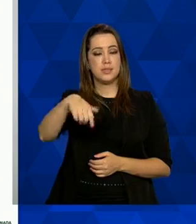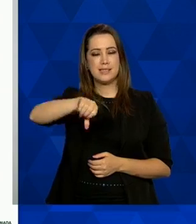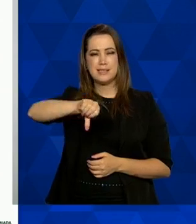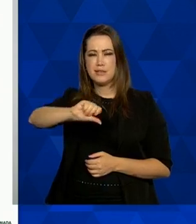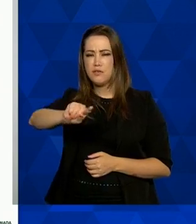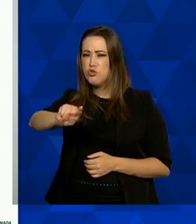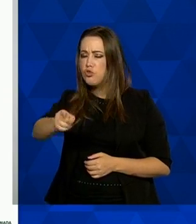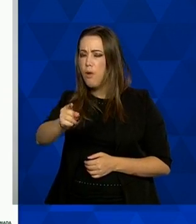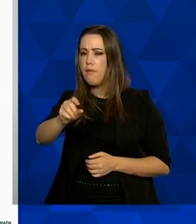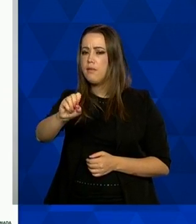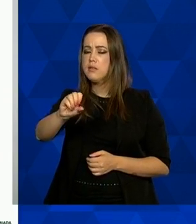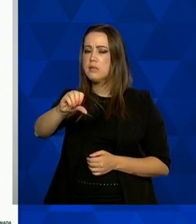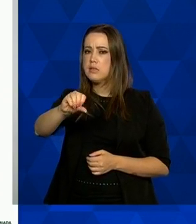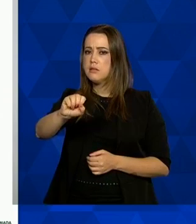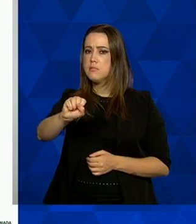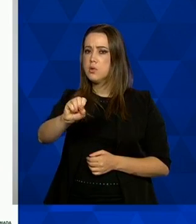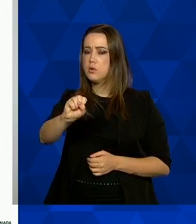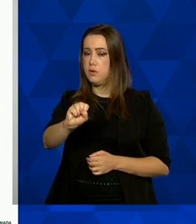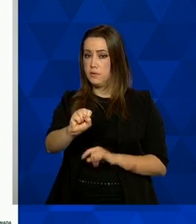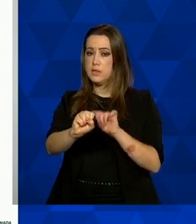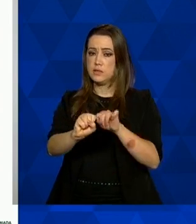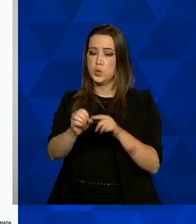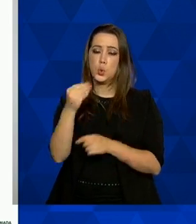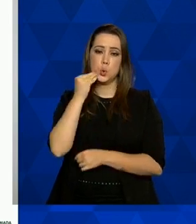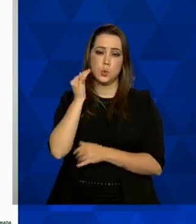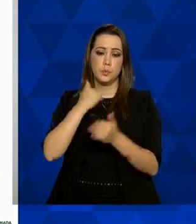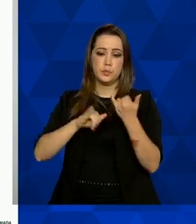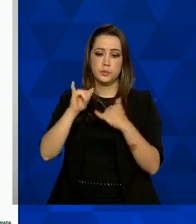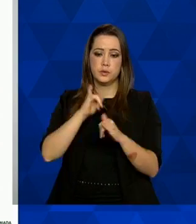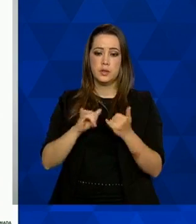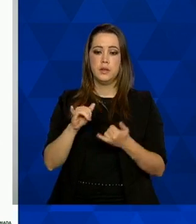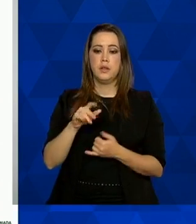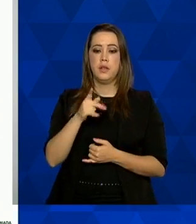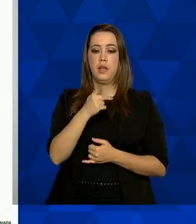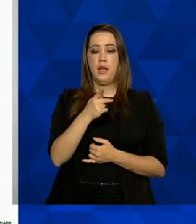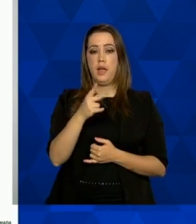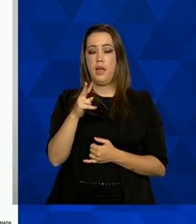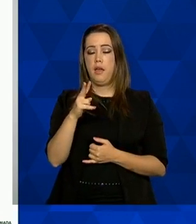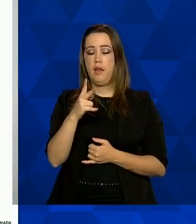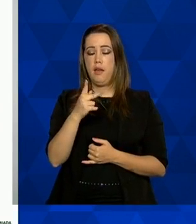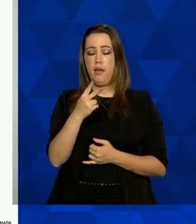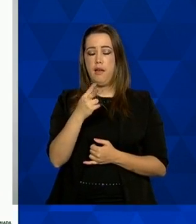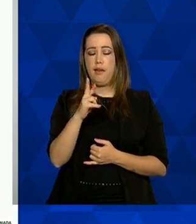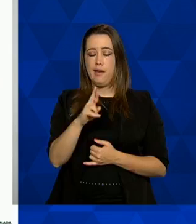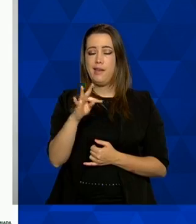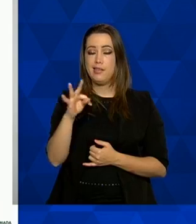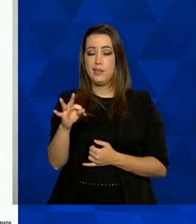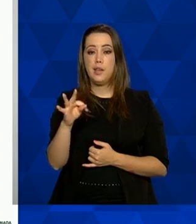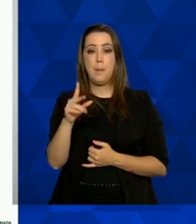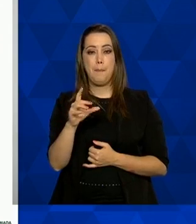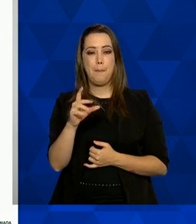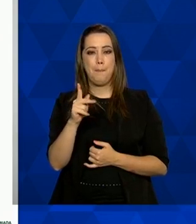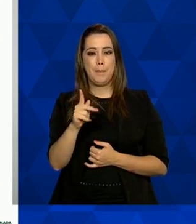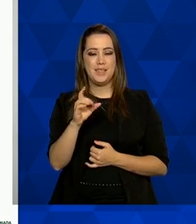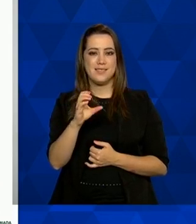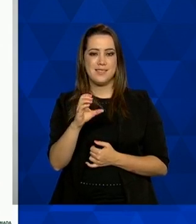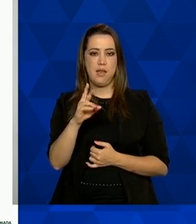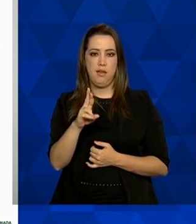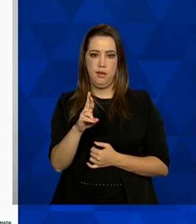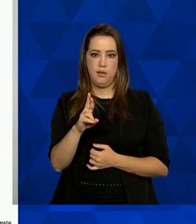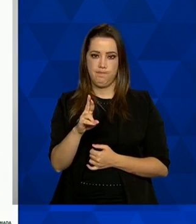808 testes de RT-PCR para COVID-19 a distribuição